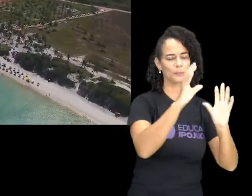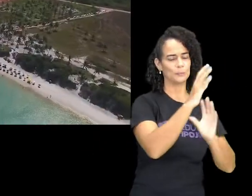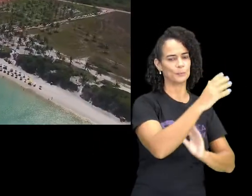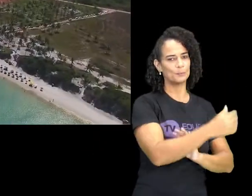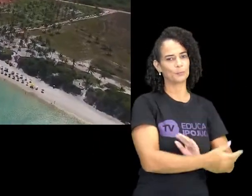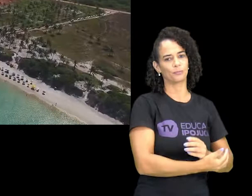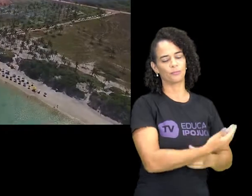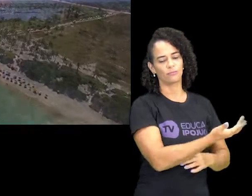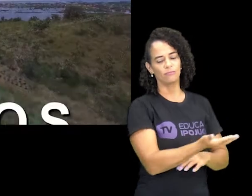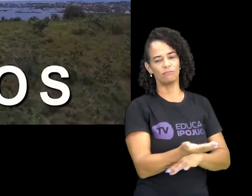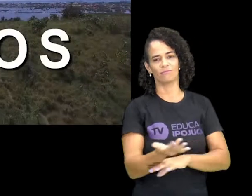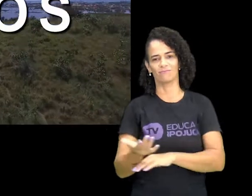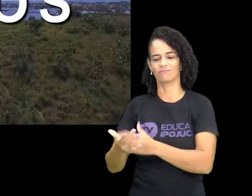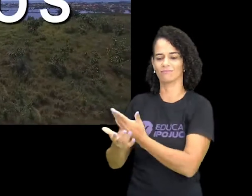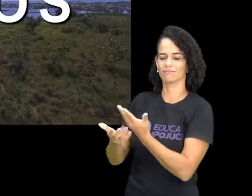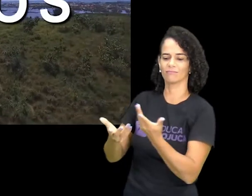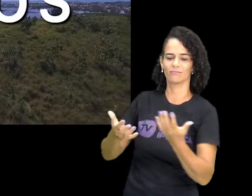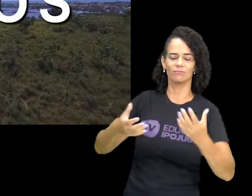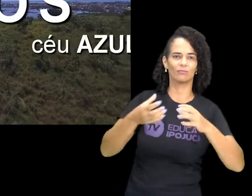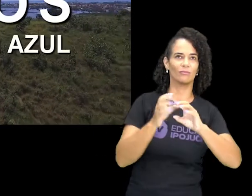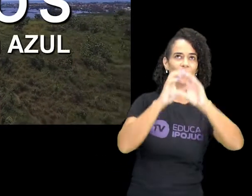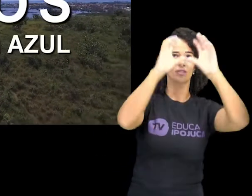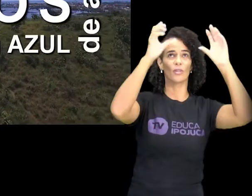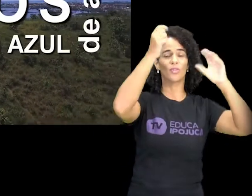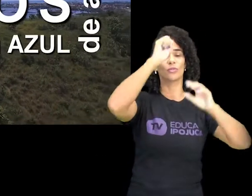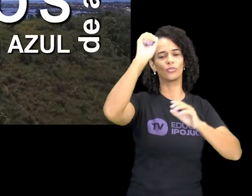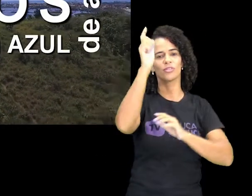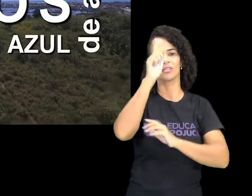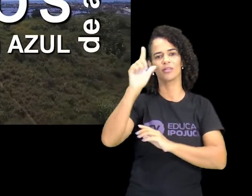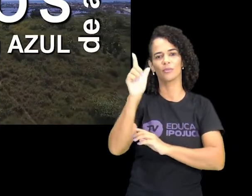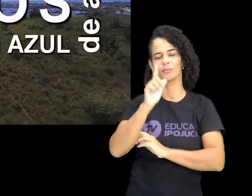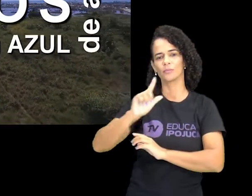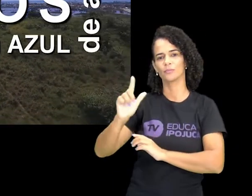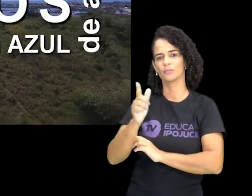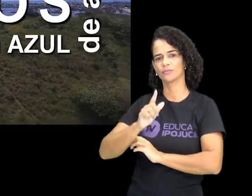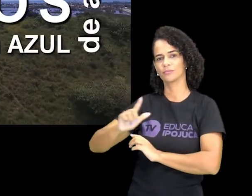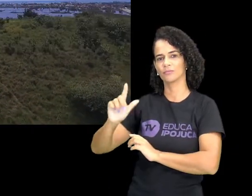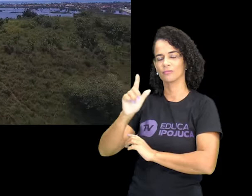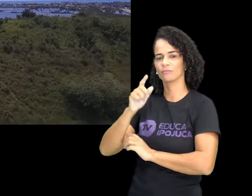Verdes campos, céu azul de anil